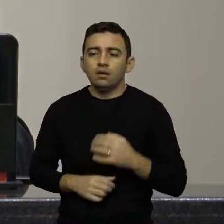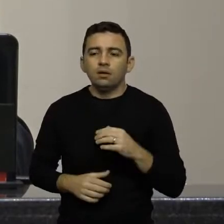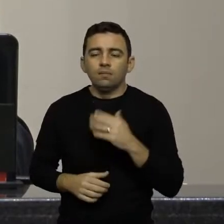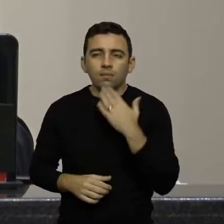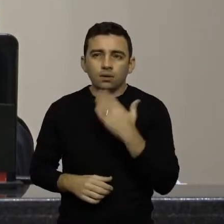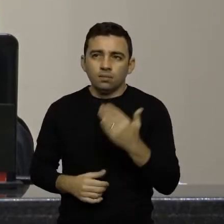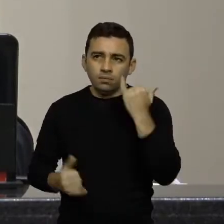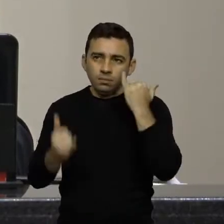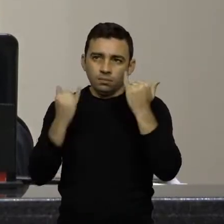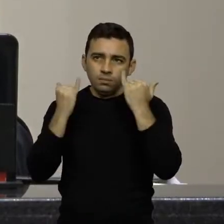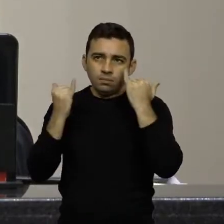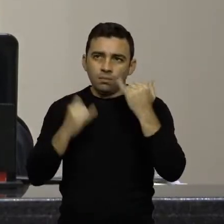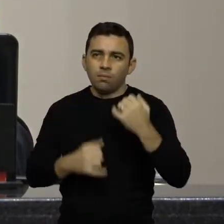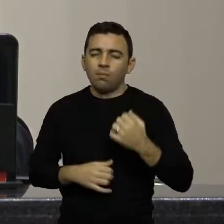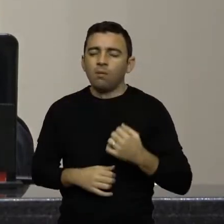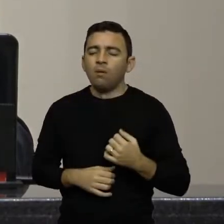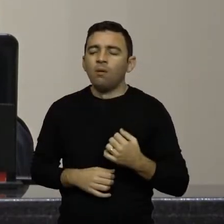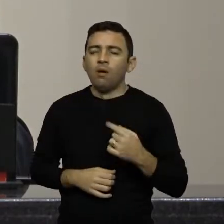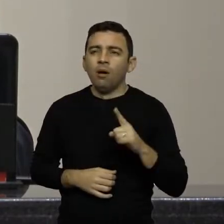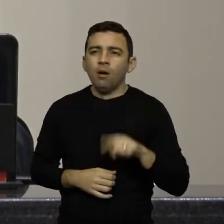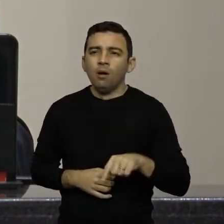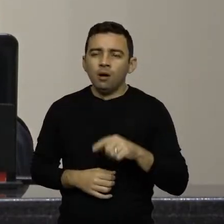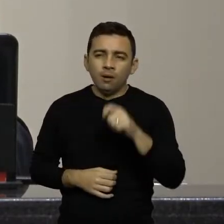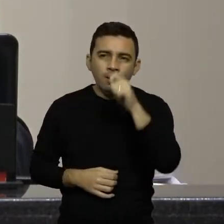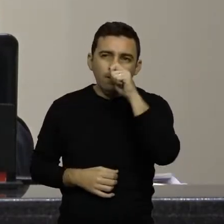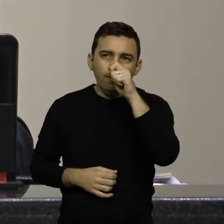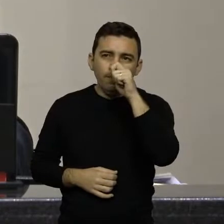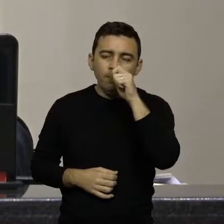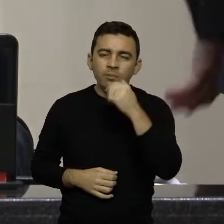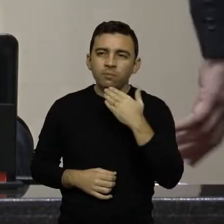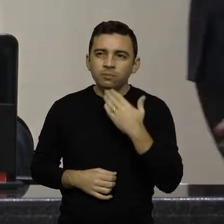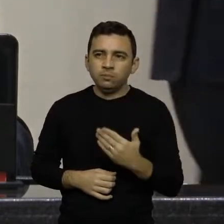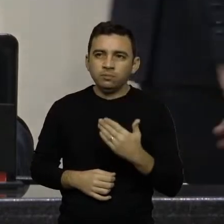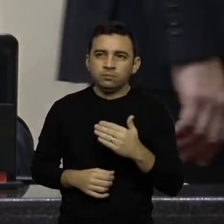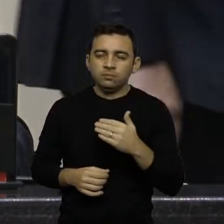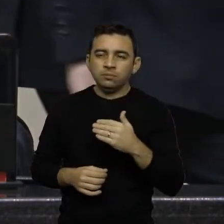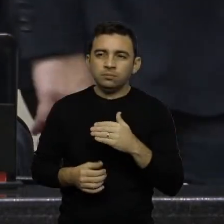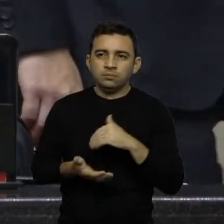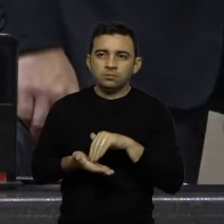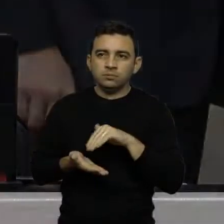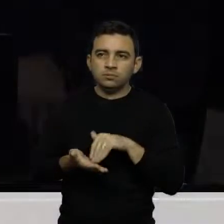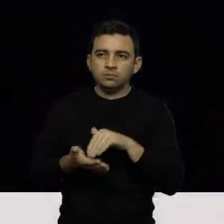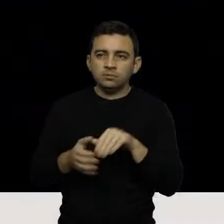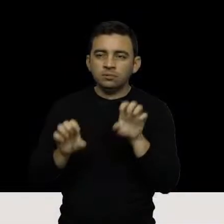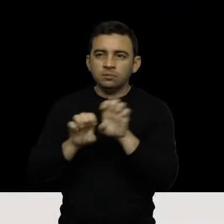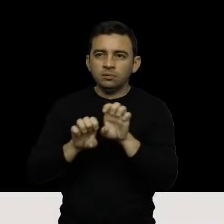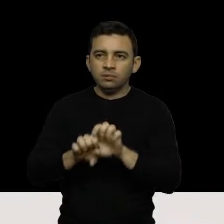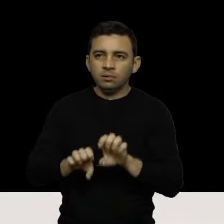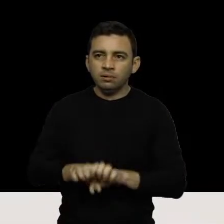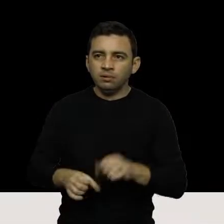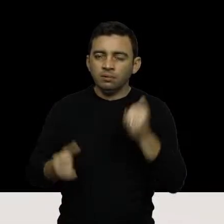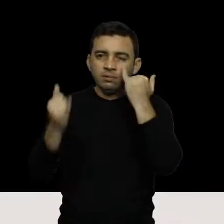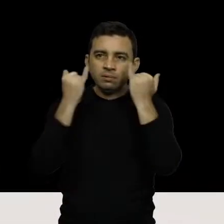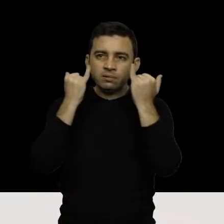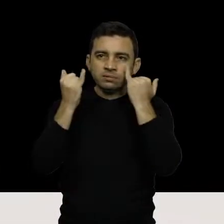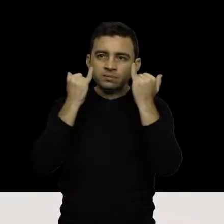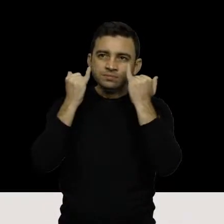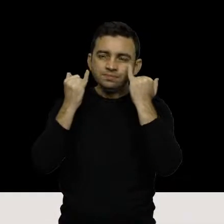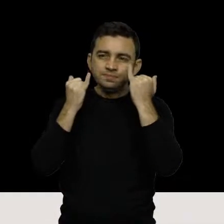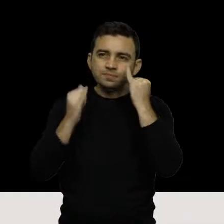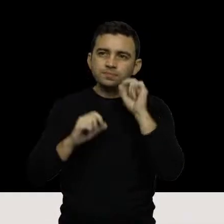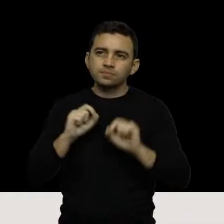informação, ainda deputado João Amin, solicitando ao secretário de Estado da Infraestrutura informações acerca da